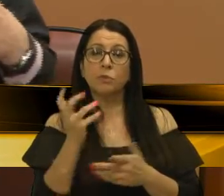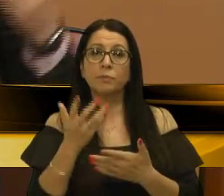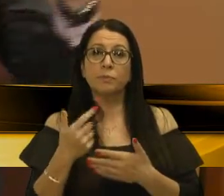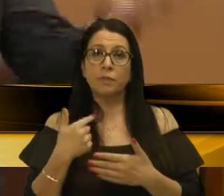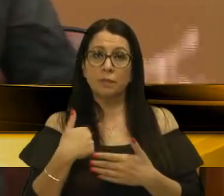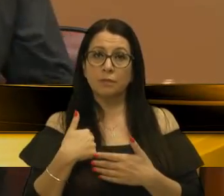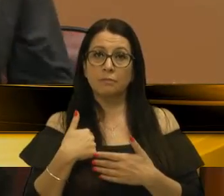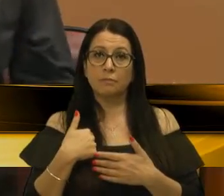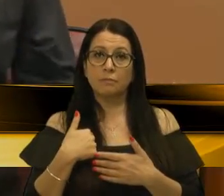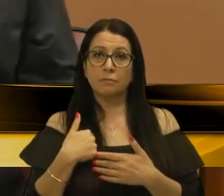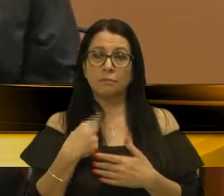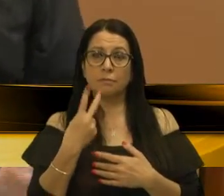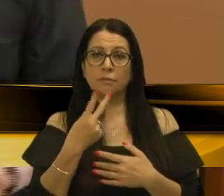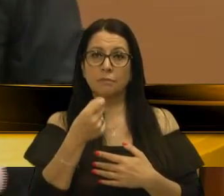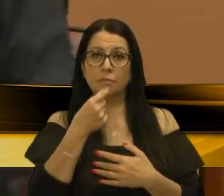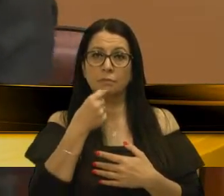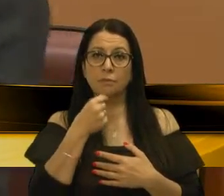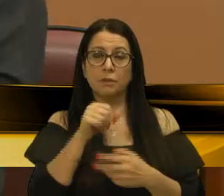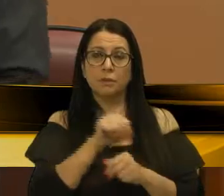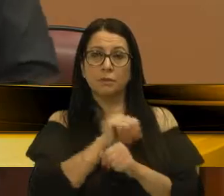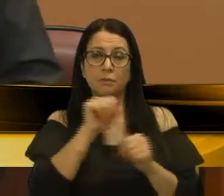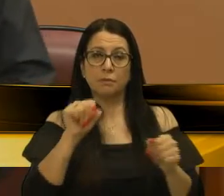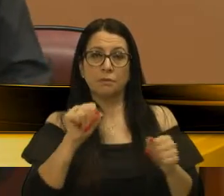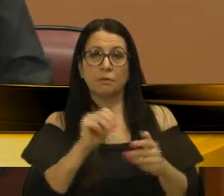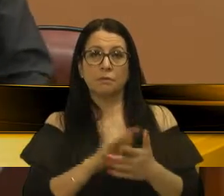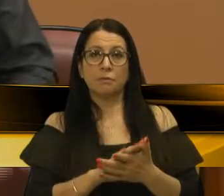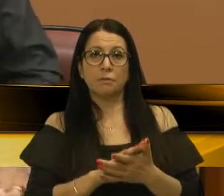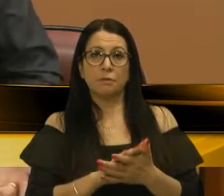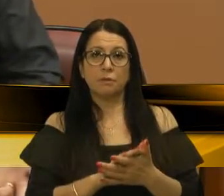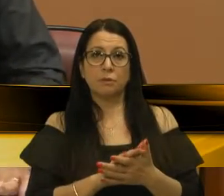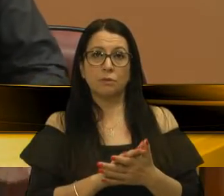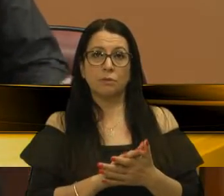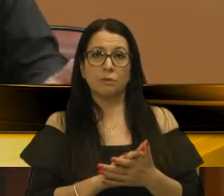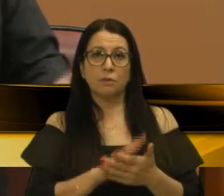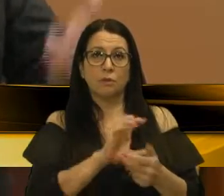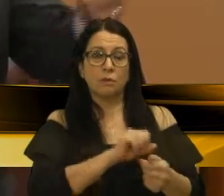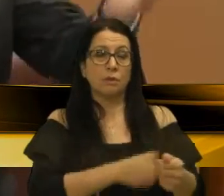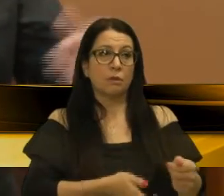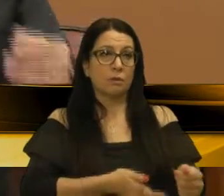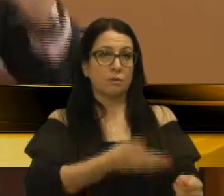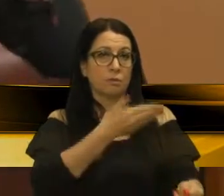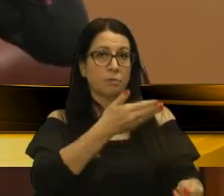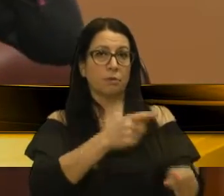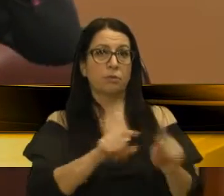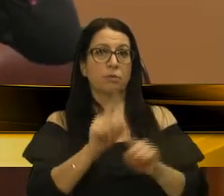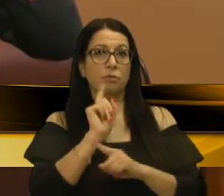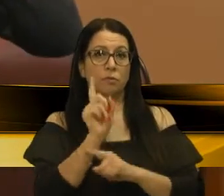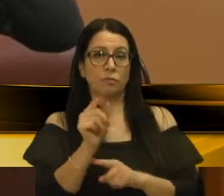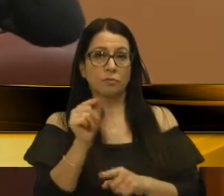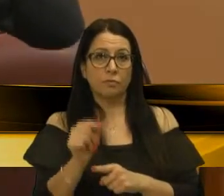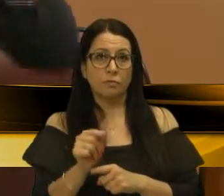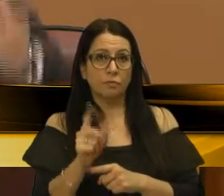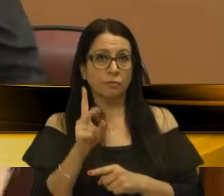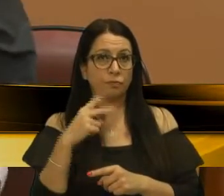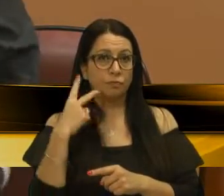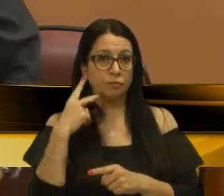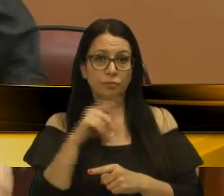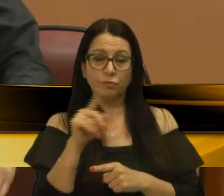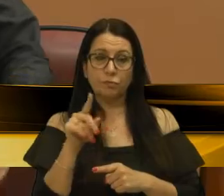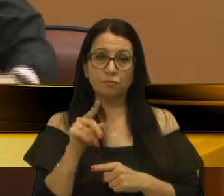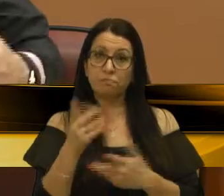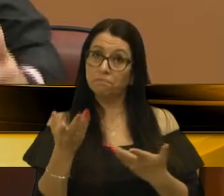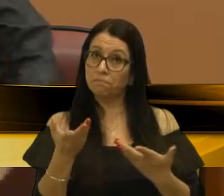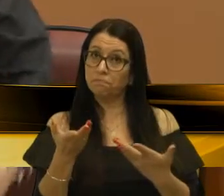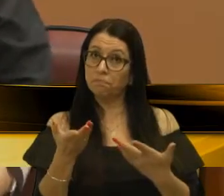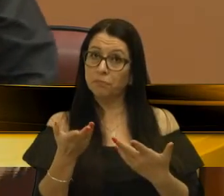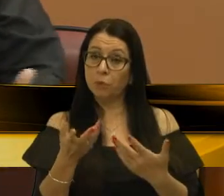sou um que tomo dois comprimidos todas as manhãs, devido à pressão. Mas muitas vezes, vereador Tomé, quando tu vai ver a causa